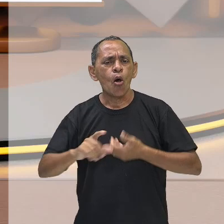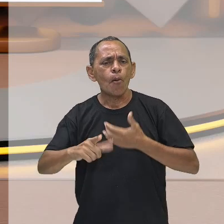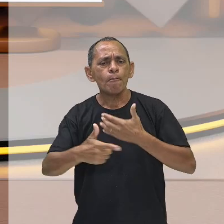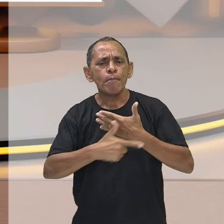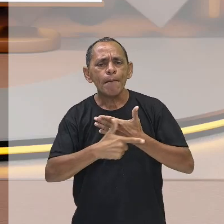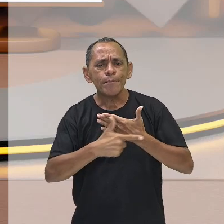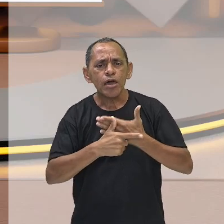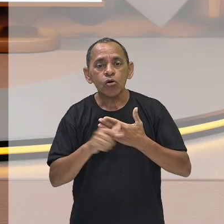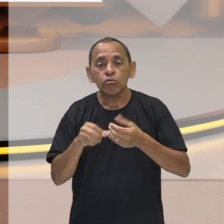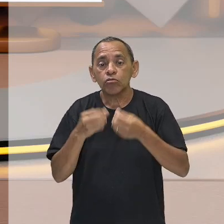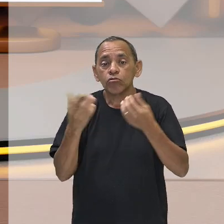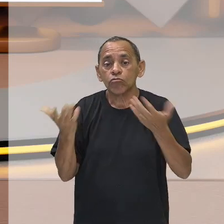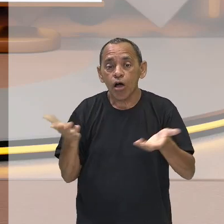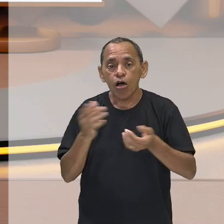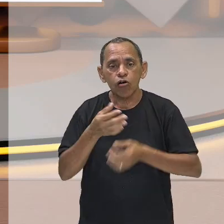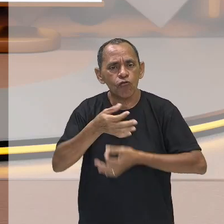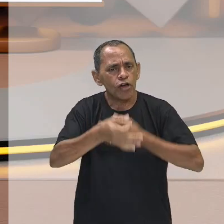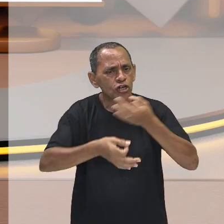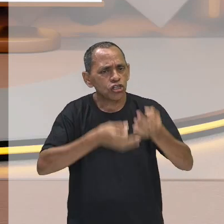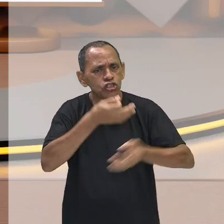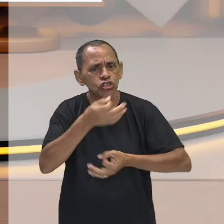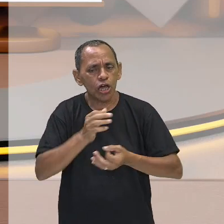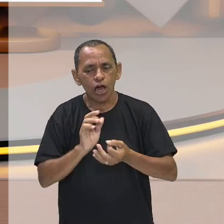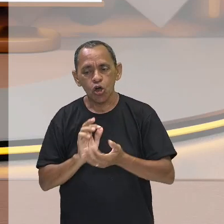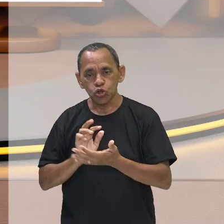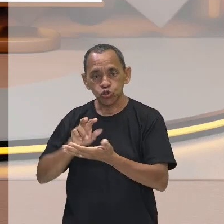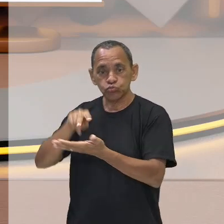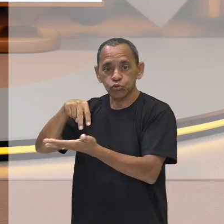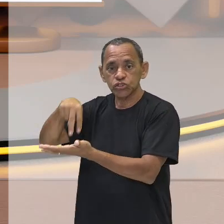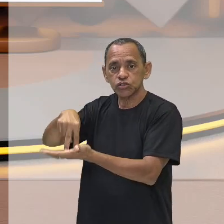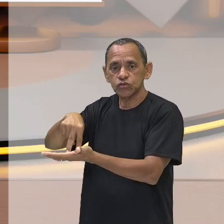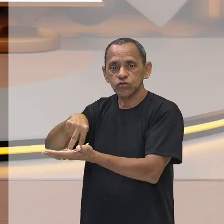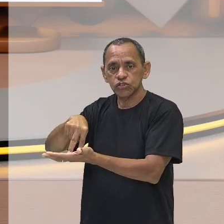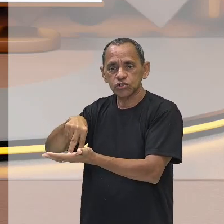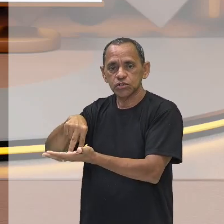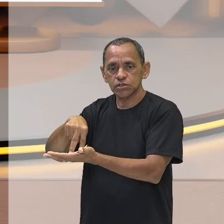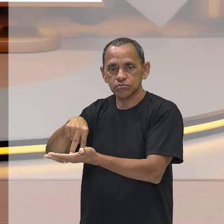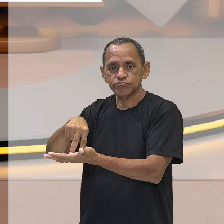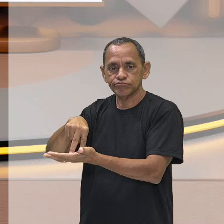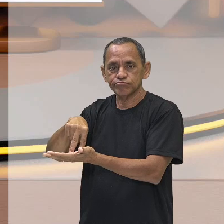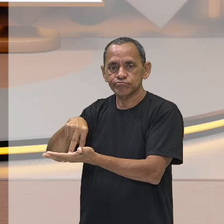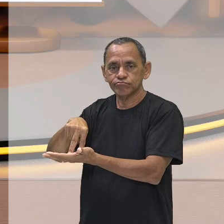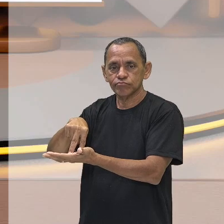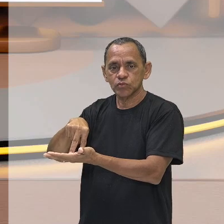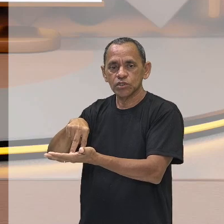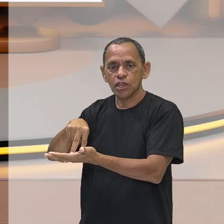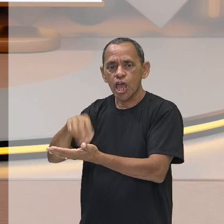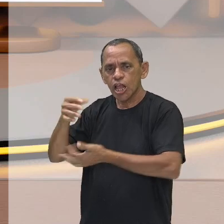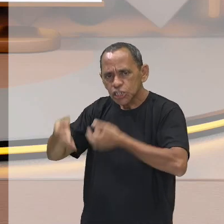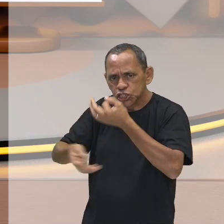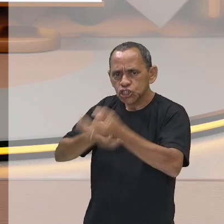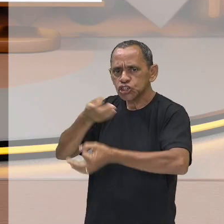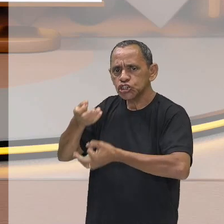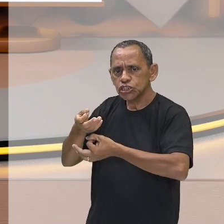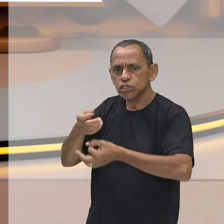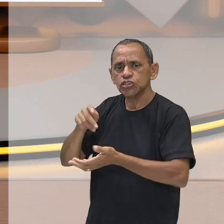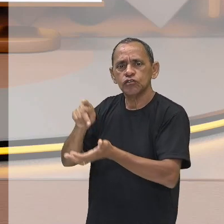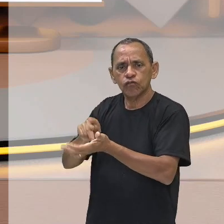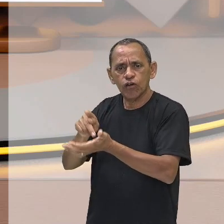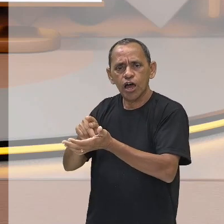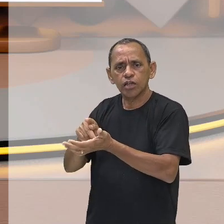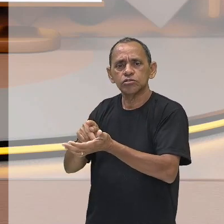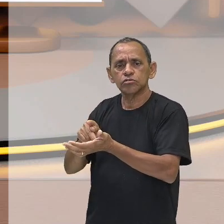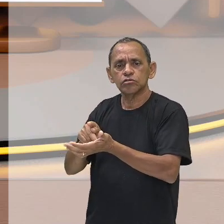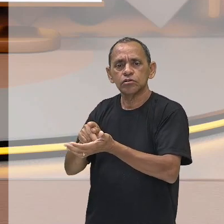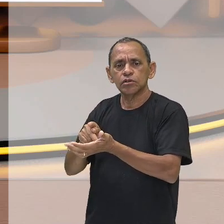positivistas, ele vai dizer o seguinte, ele critica os positivistas, dizendo que o seguinte, que a realidade é